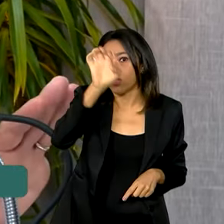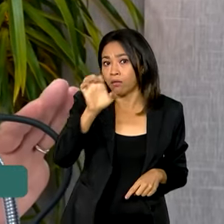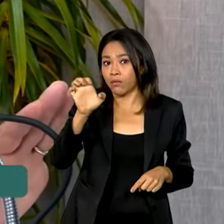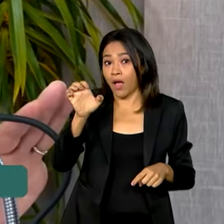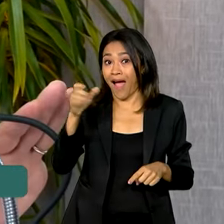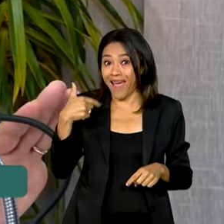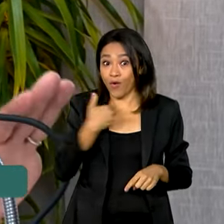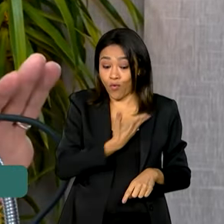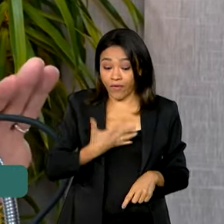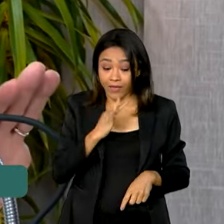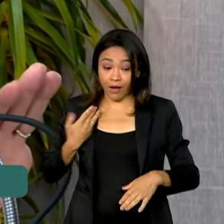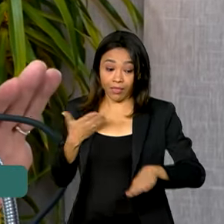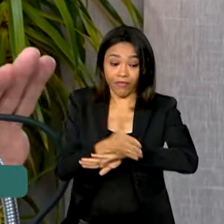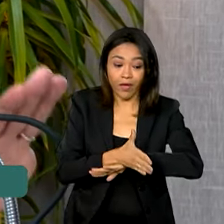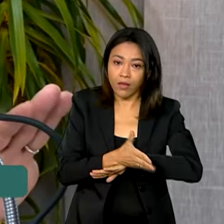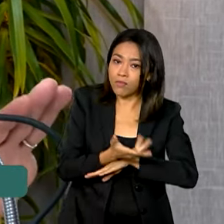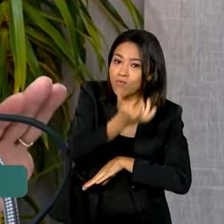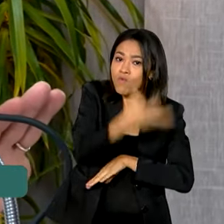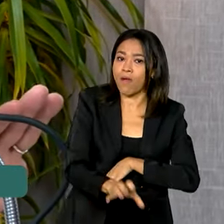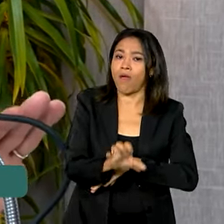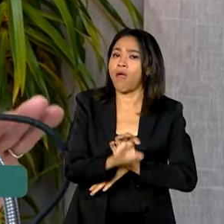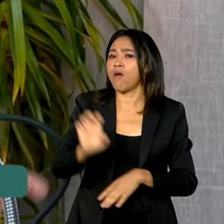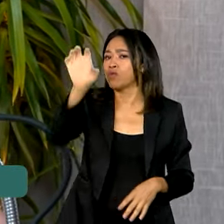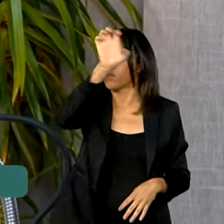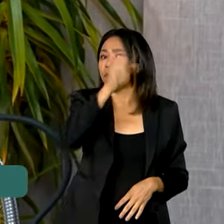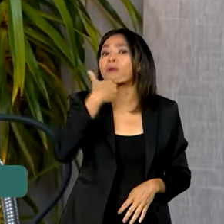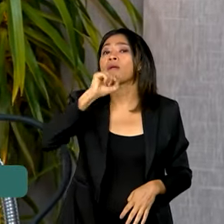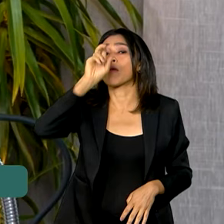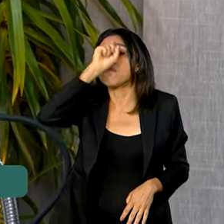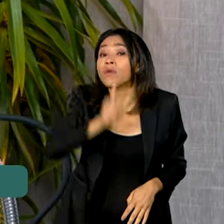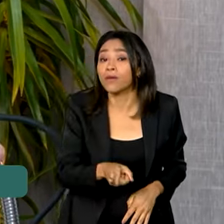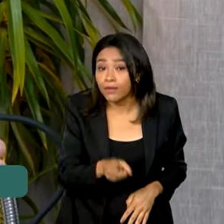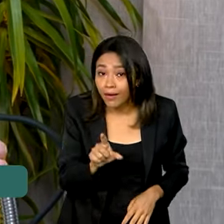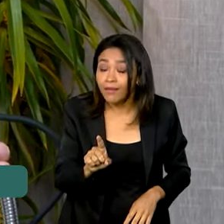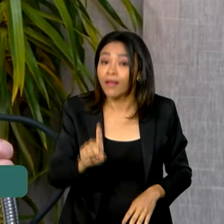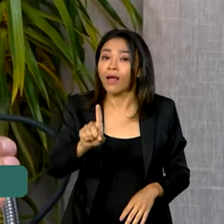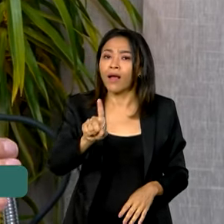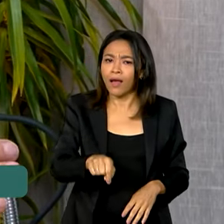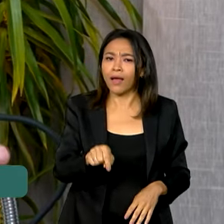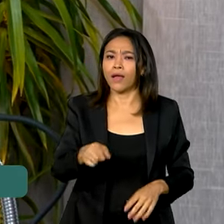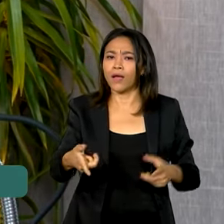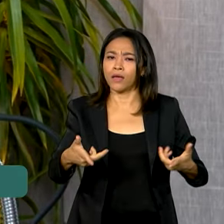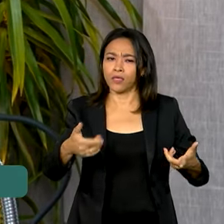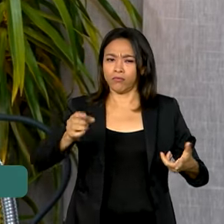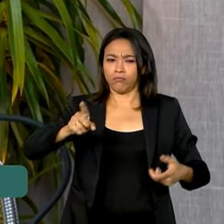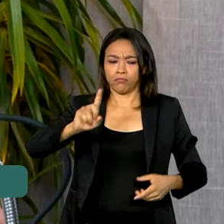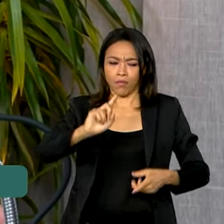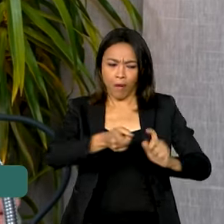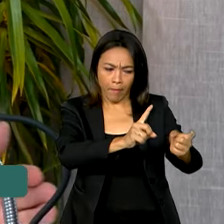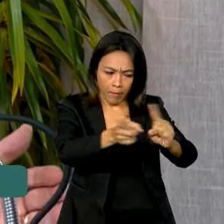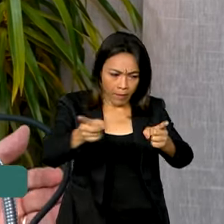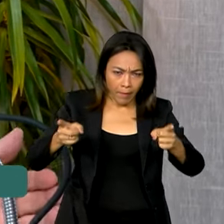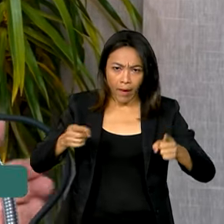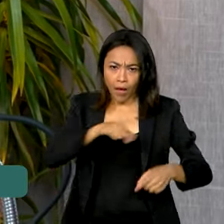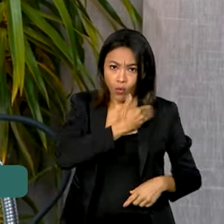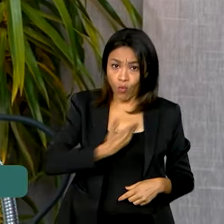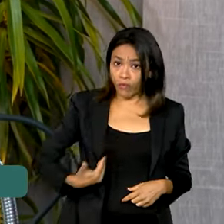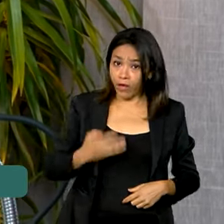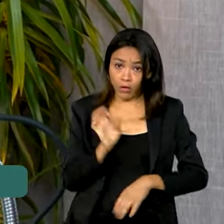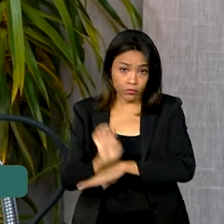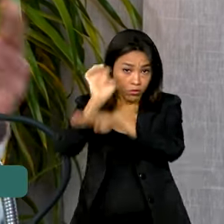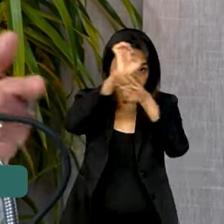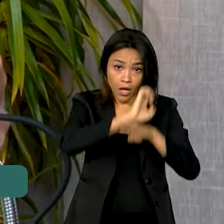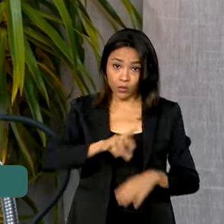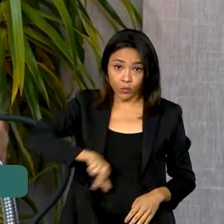não querem. Porque quem manda lá, sabe, quem comanda os coronéis são os governadores, não é o governo. A